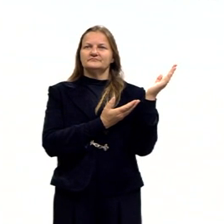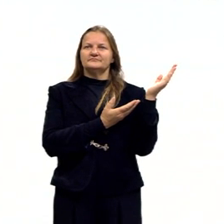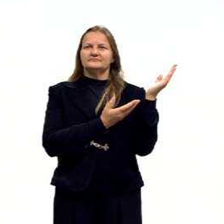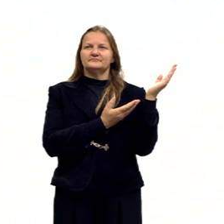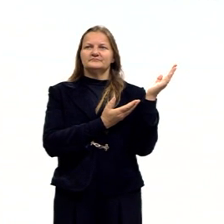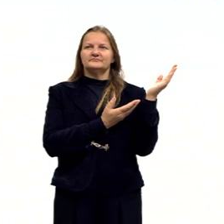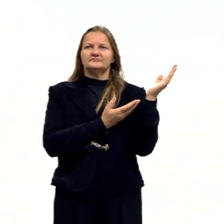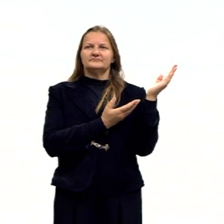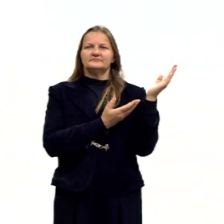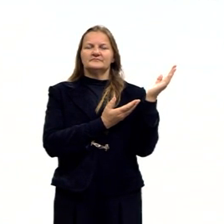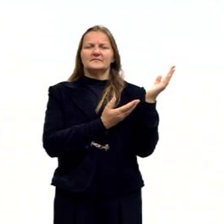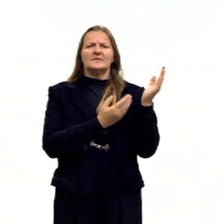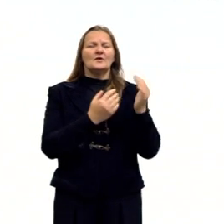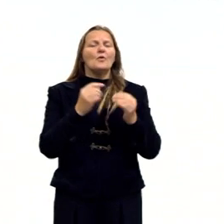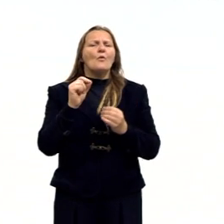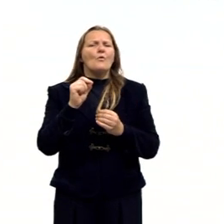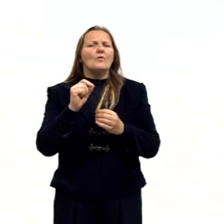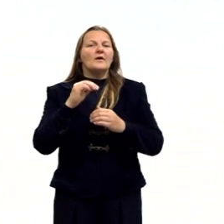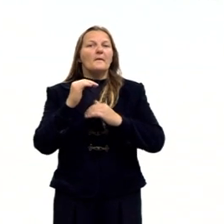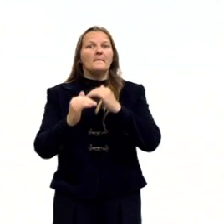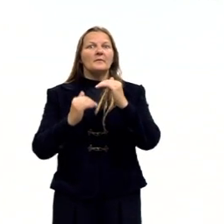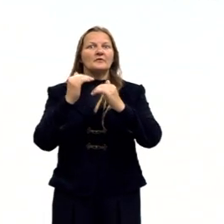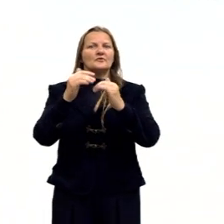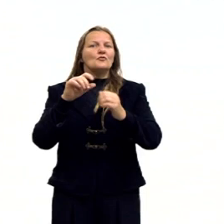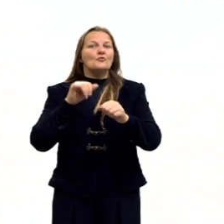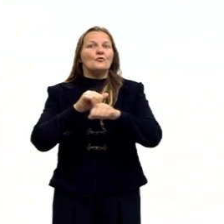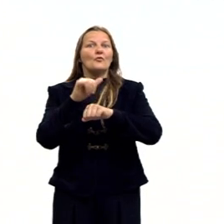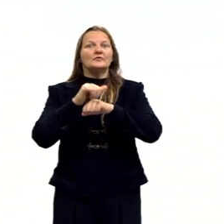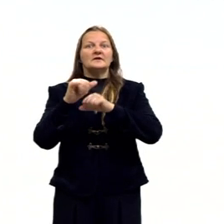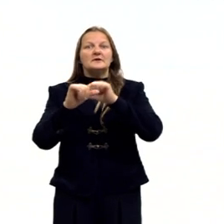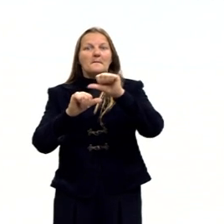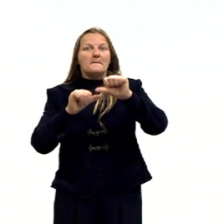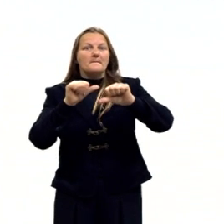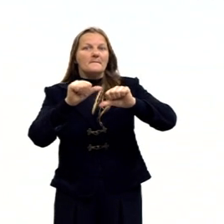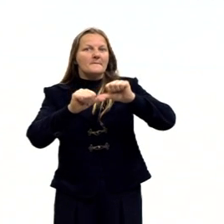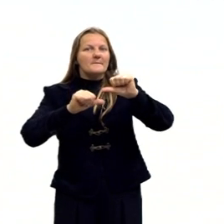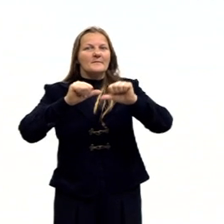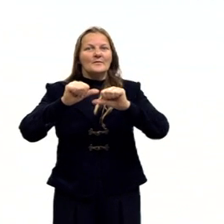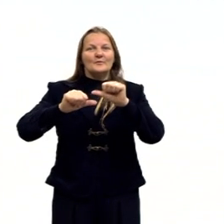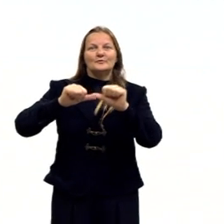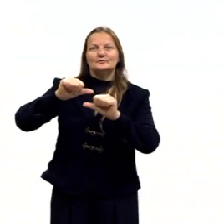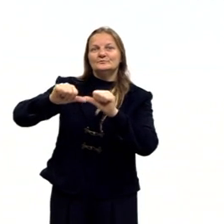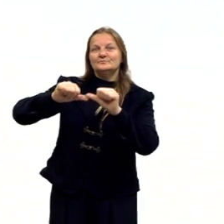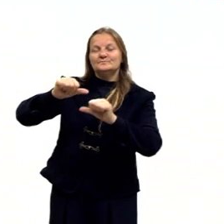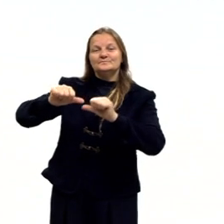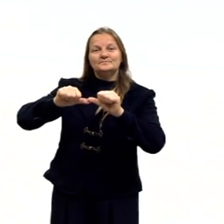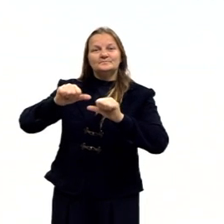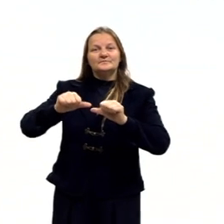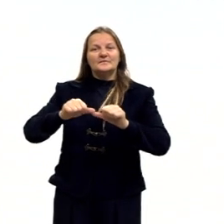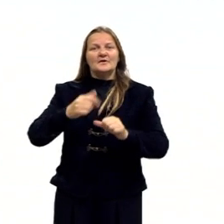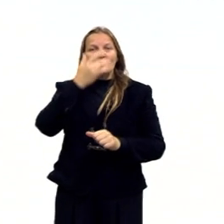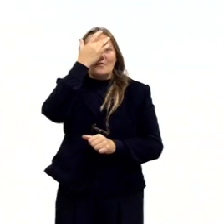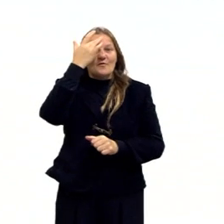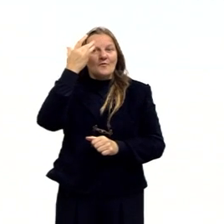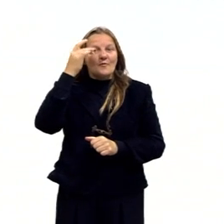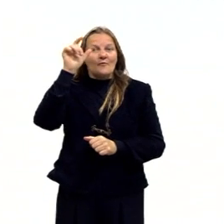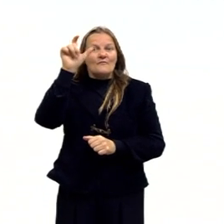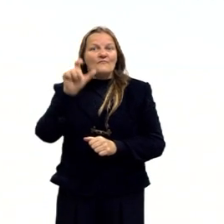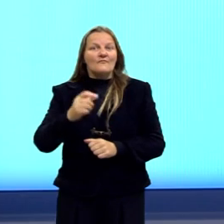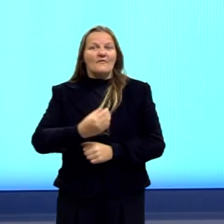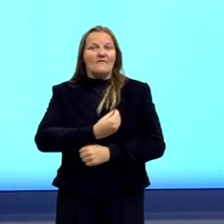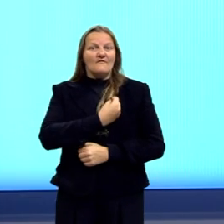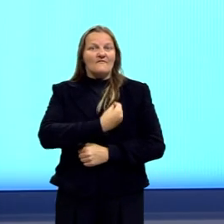que, através do qual ocorrem as mudanças ou transformações nos seres vivos